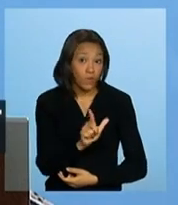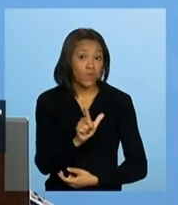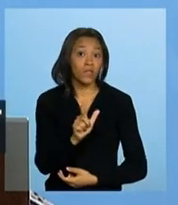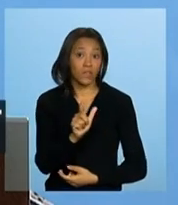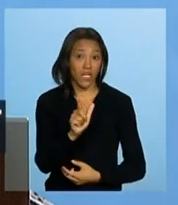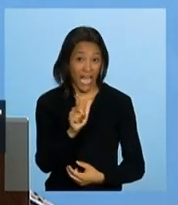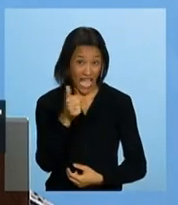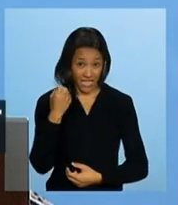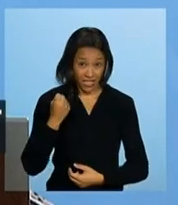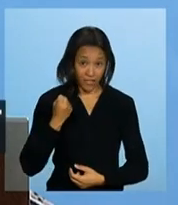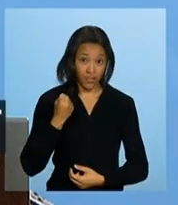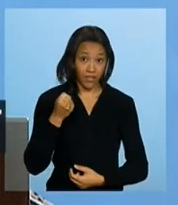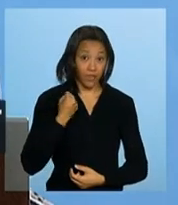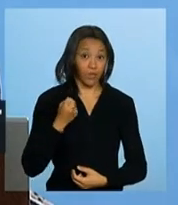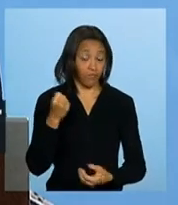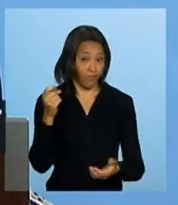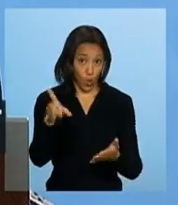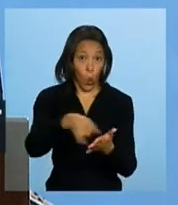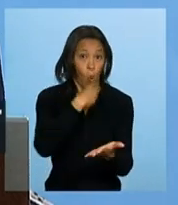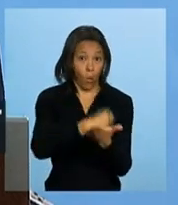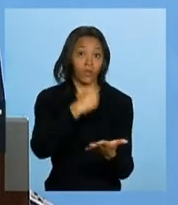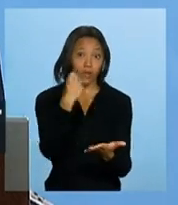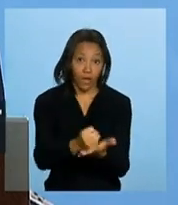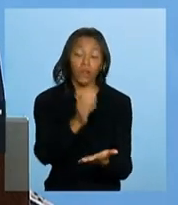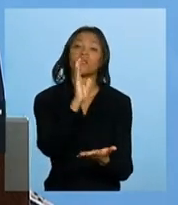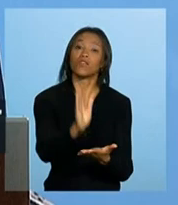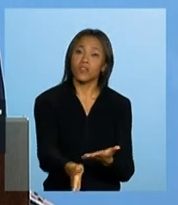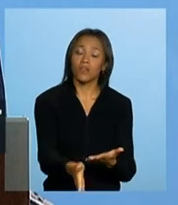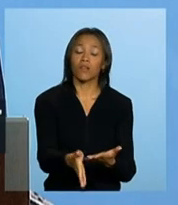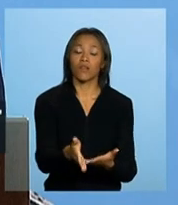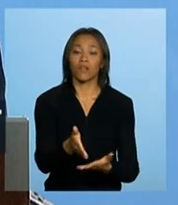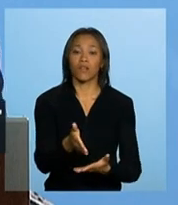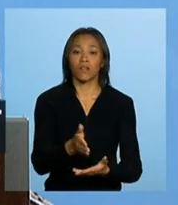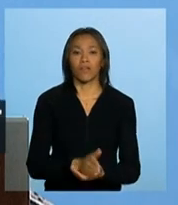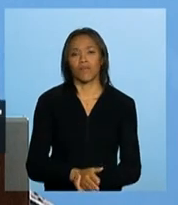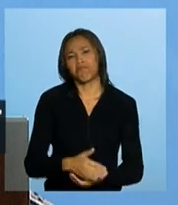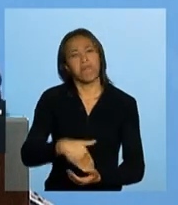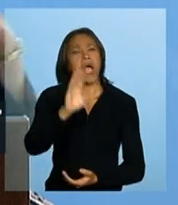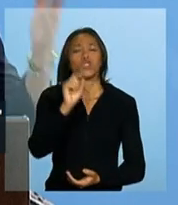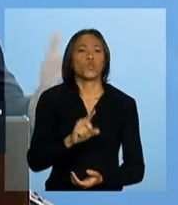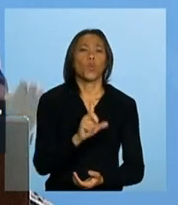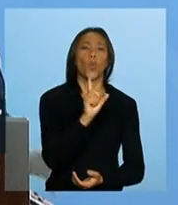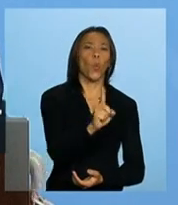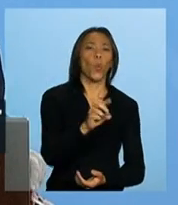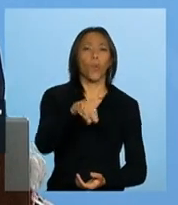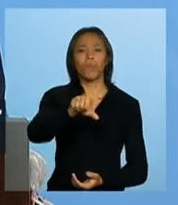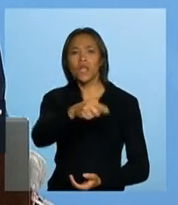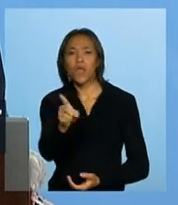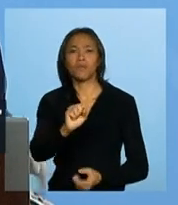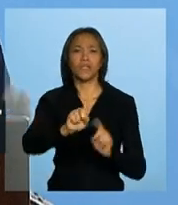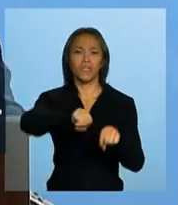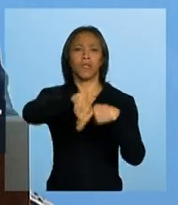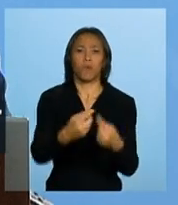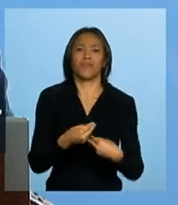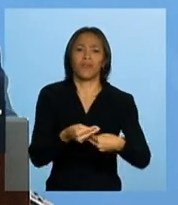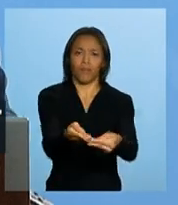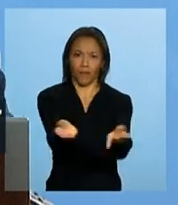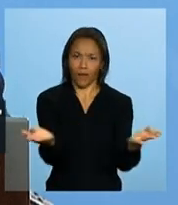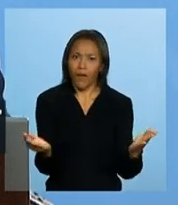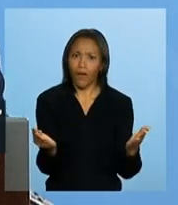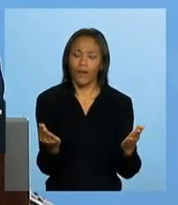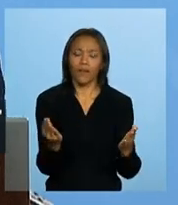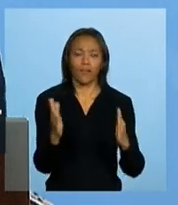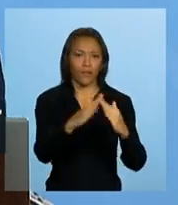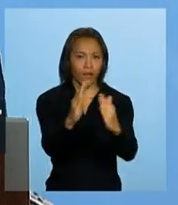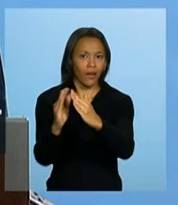esse ponto de contratar já mais um milhão depois de entregar um milhão, é algo que